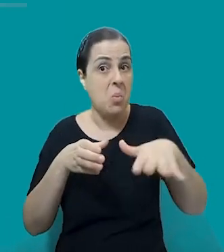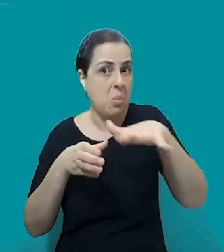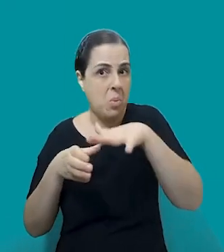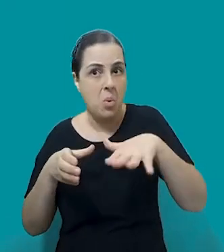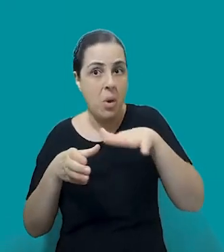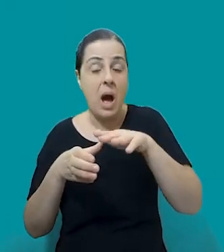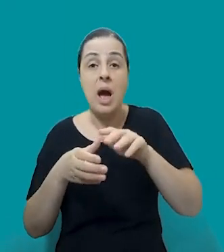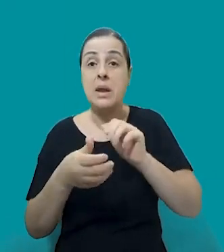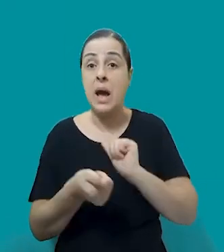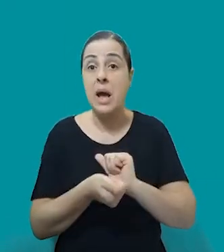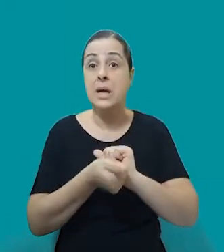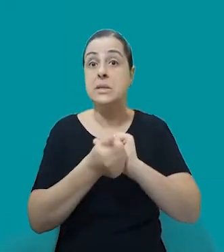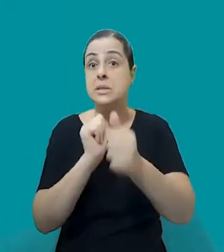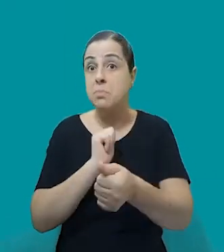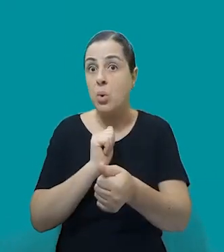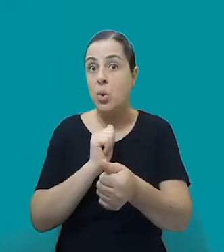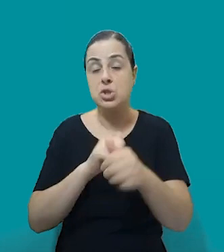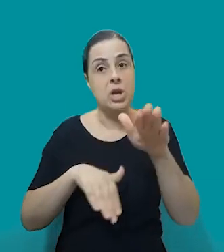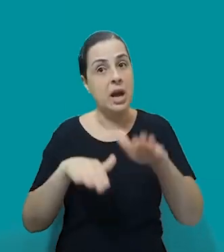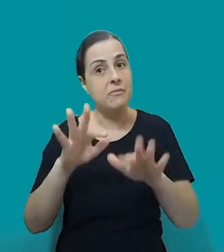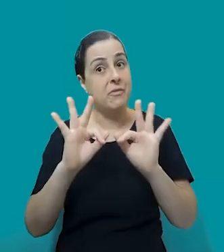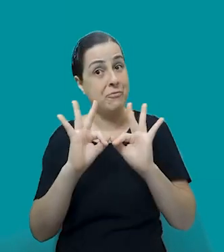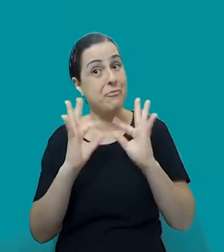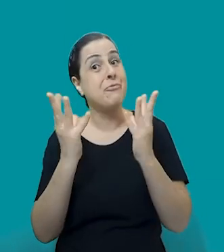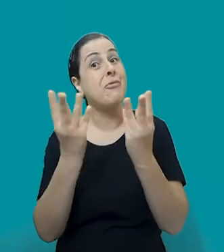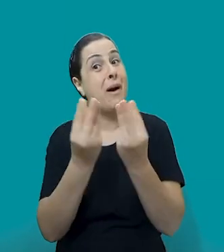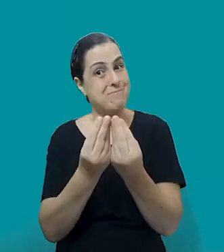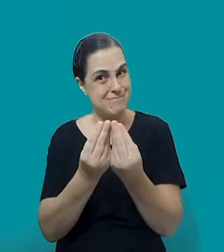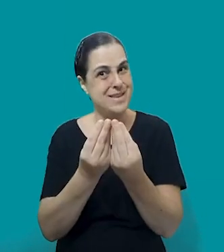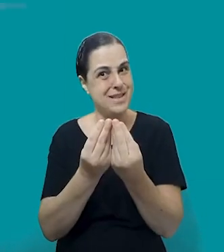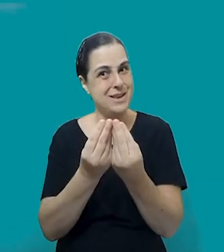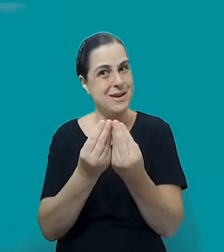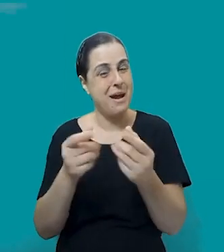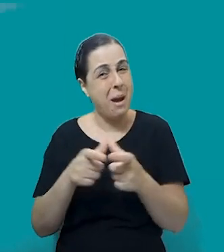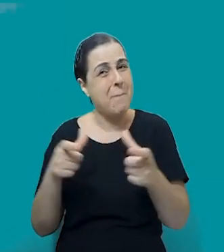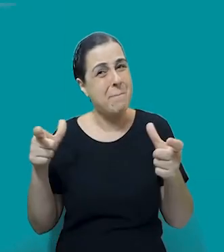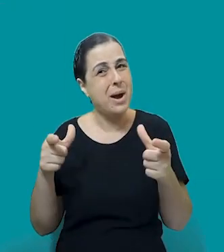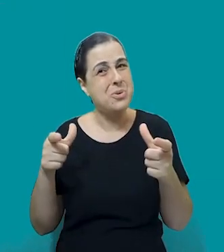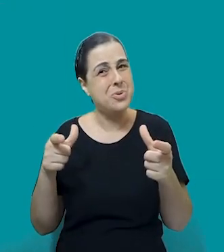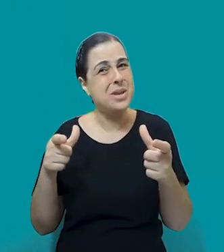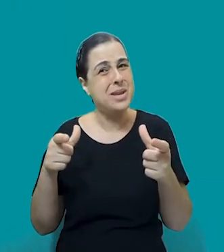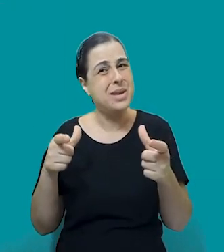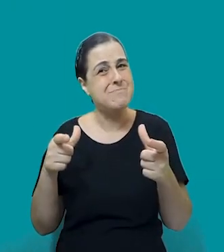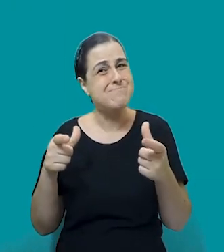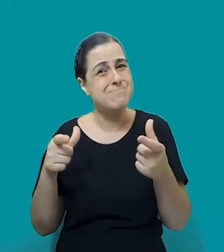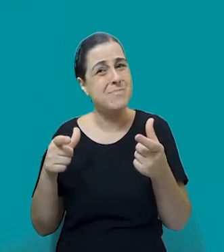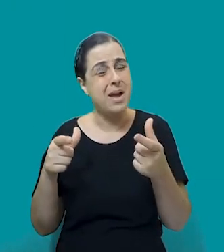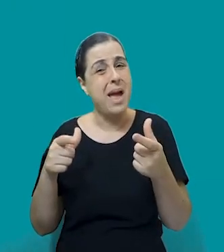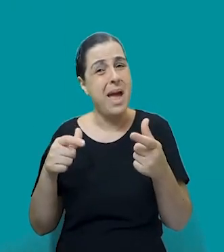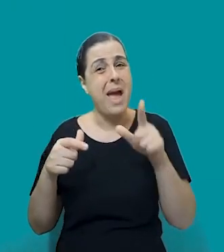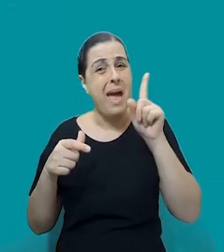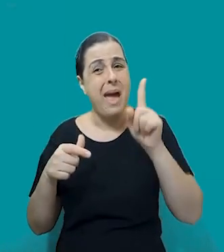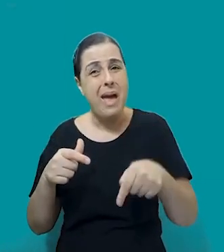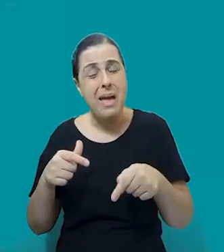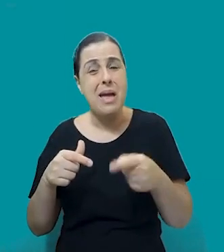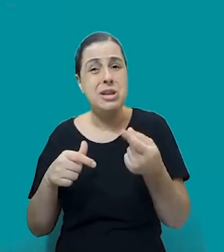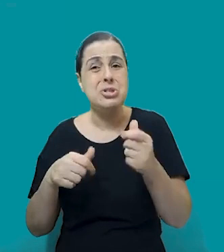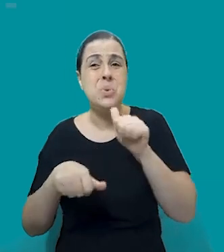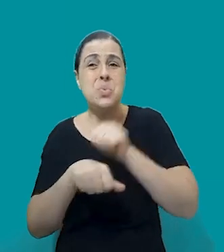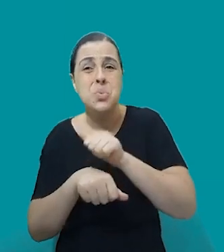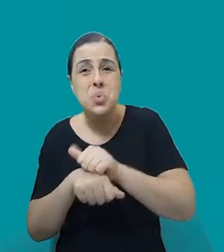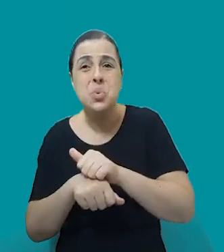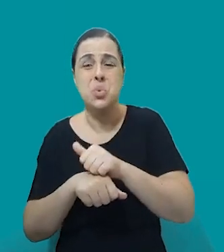familiar vulnerável, né? Em matéria financeira. E elas estarem naquela posição